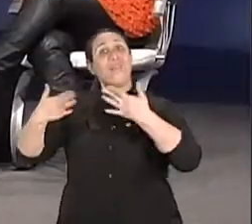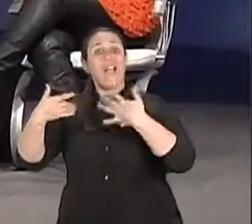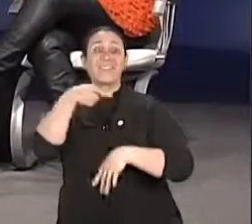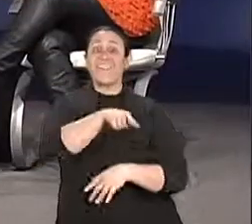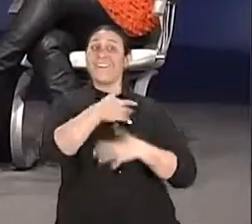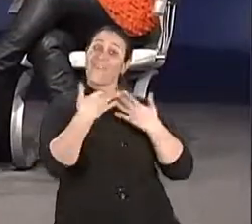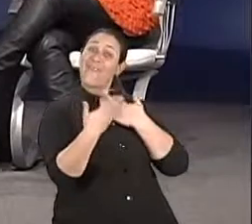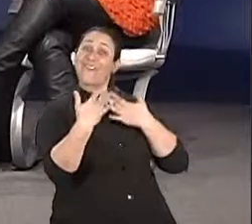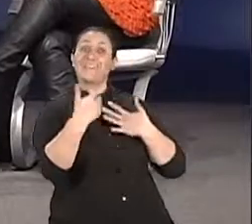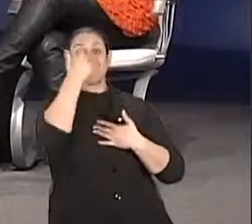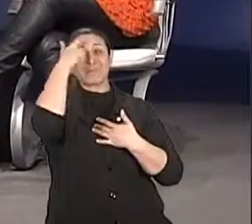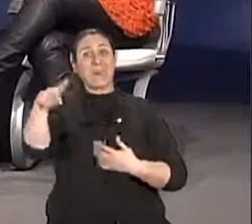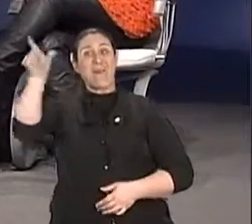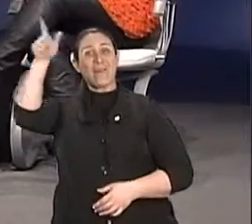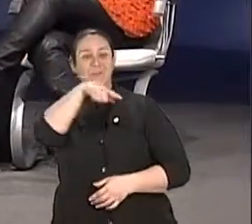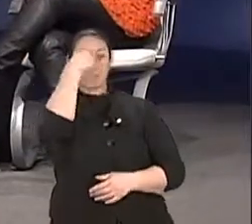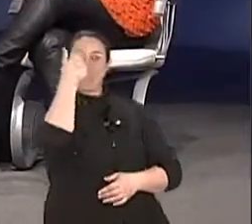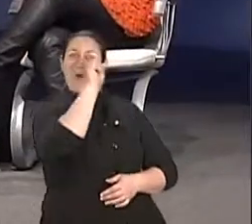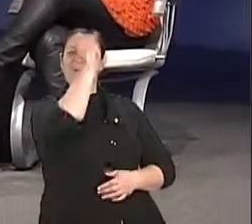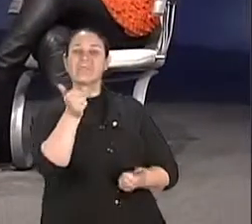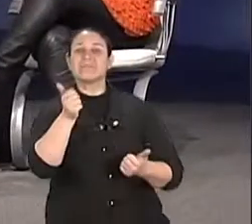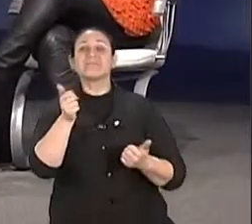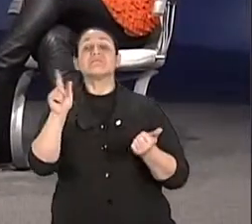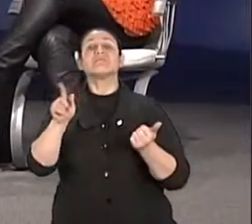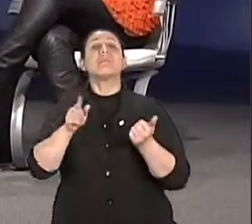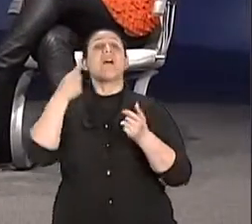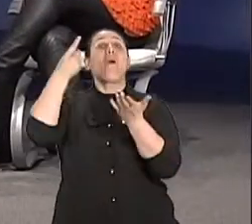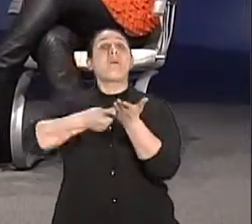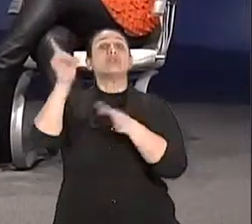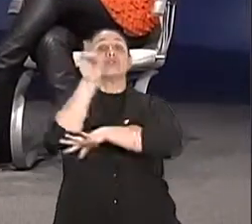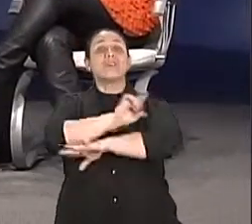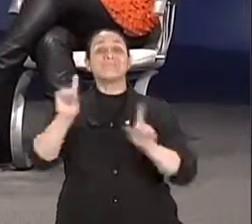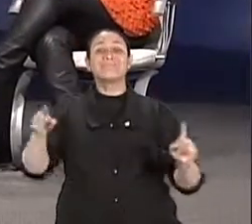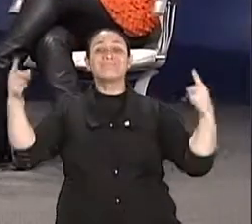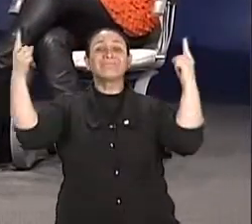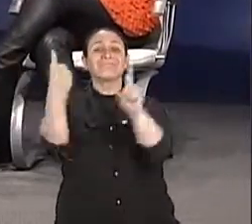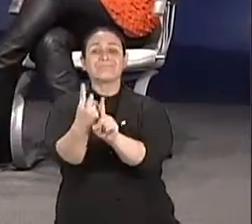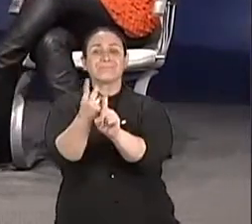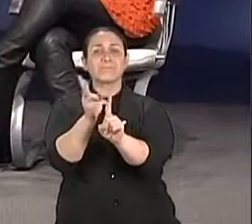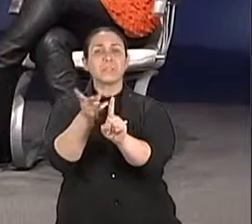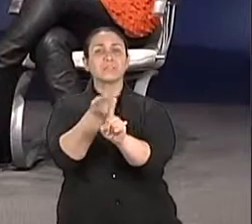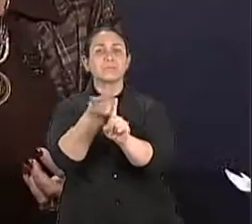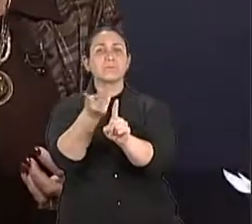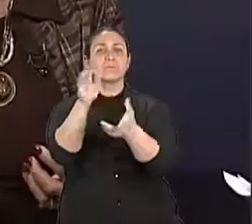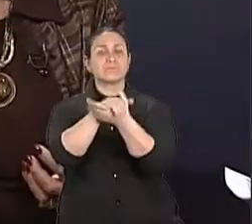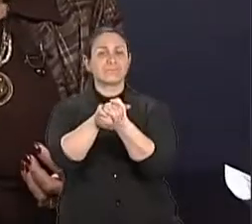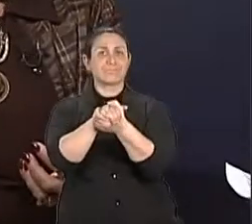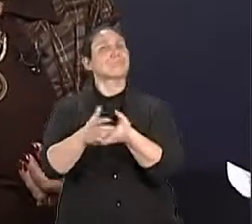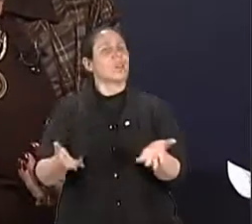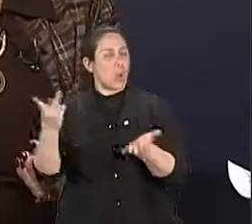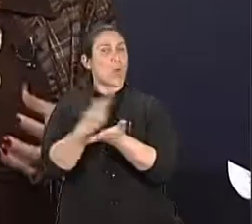vezes, né? Tem que brindar duas vezes. Por isso que o resgate é importante. Ah, ok, Soninha. Procure na